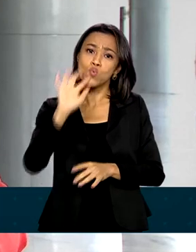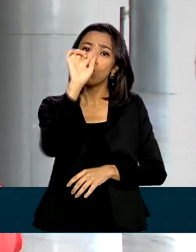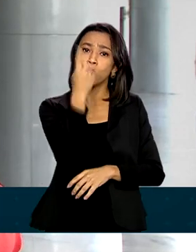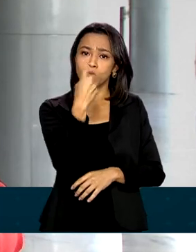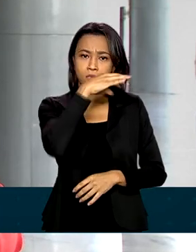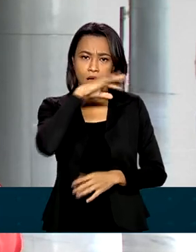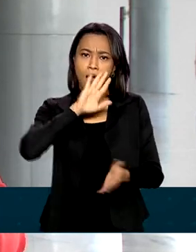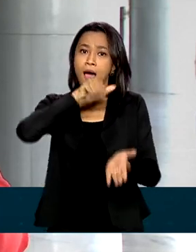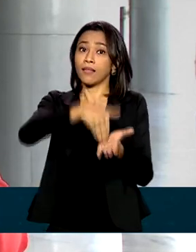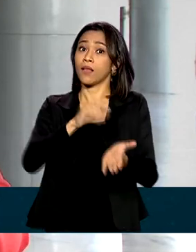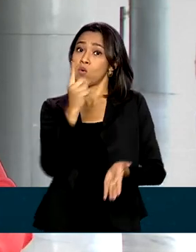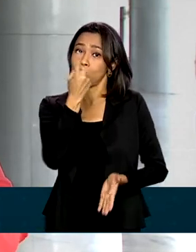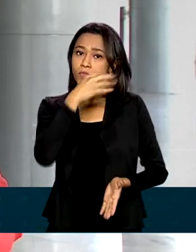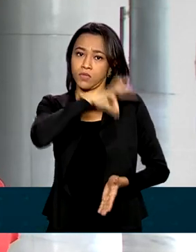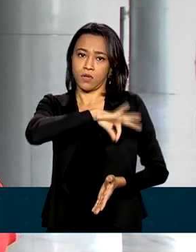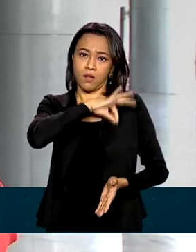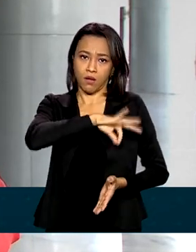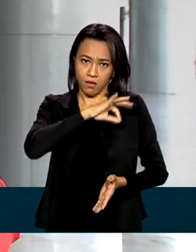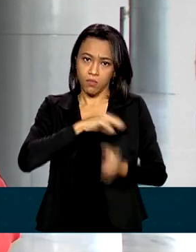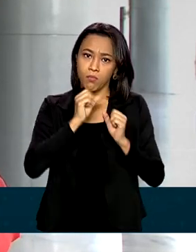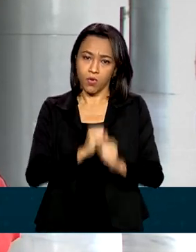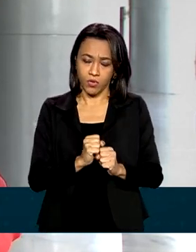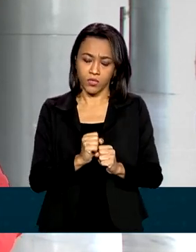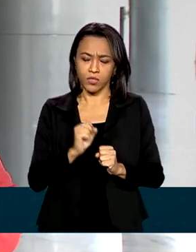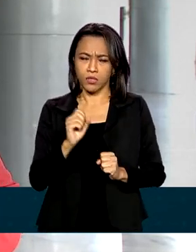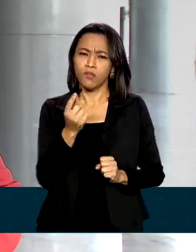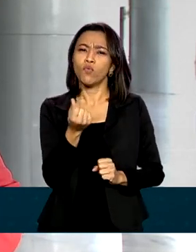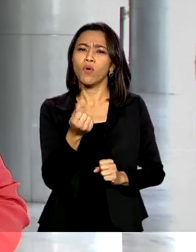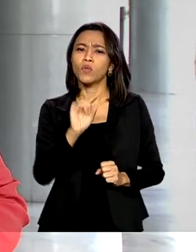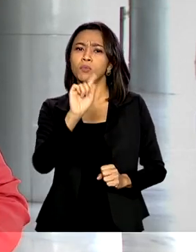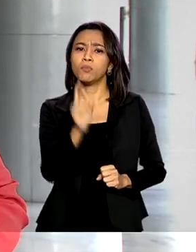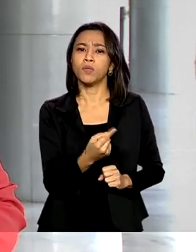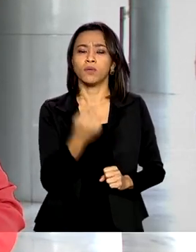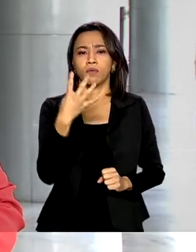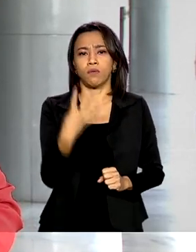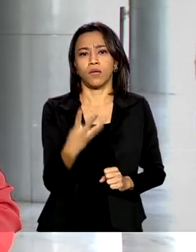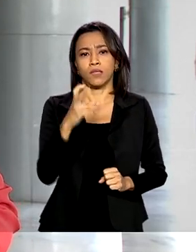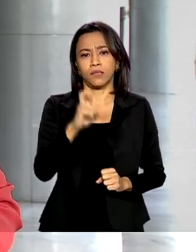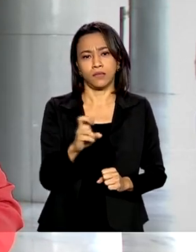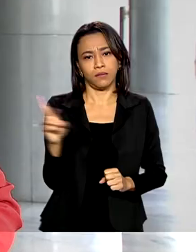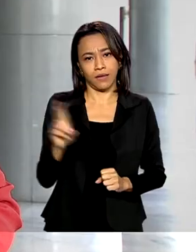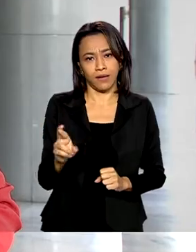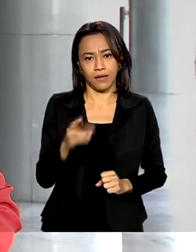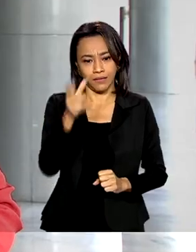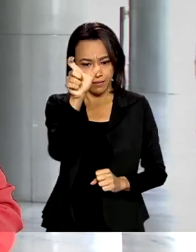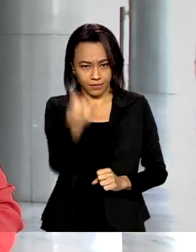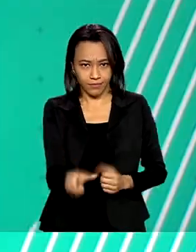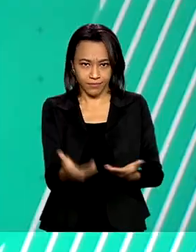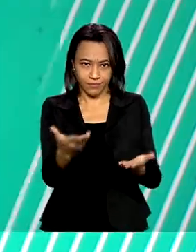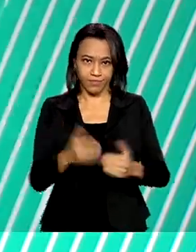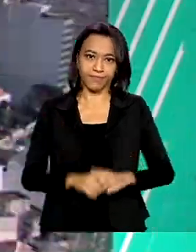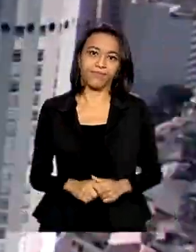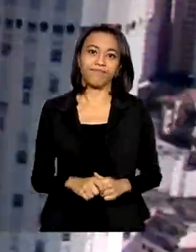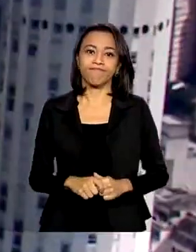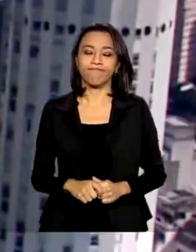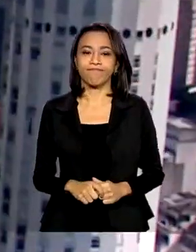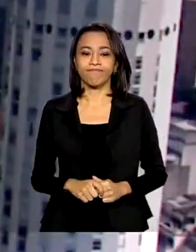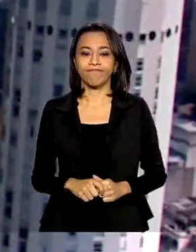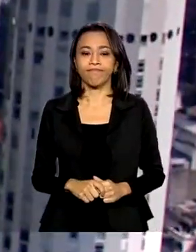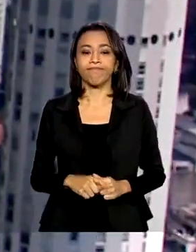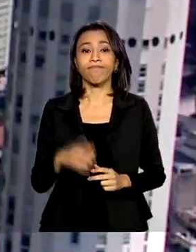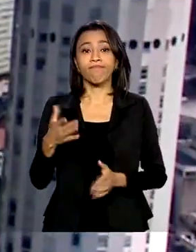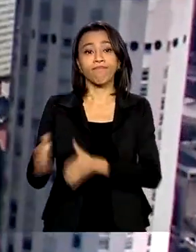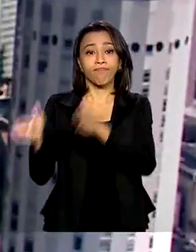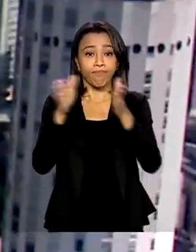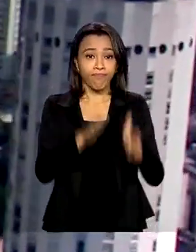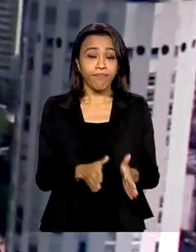mínimo até um salário mínimo, ou seja, até R$.045,00. Márcia Fernandes para o Governo Agora. Para